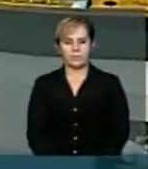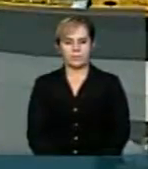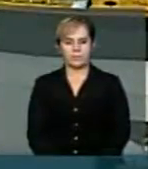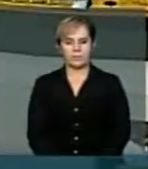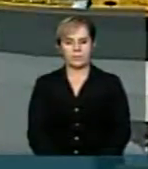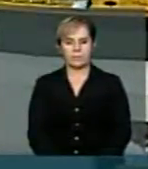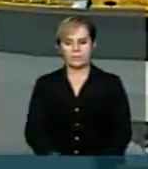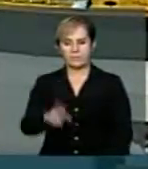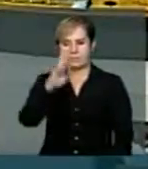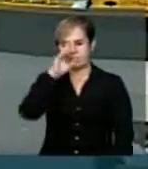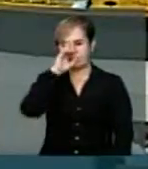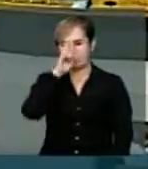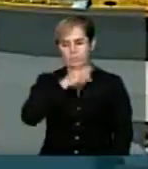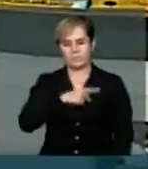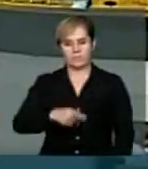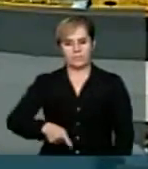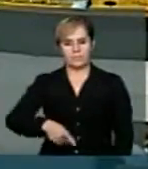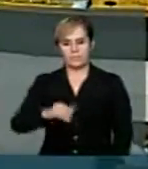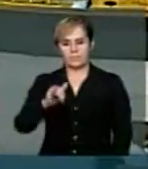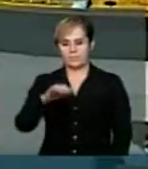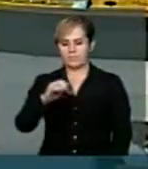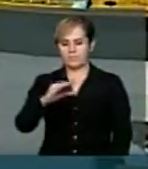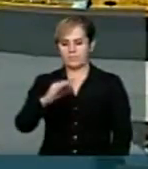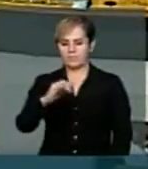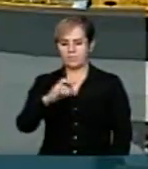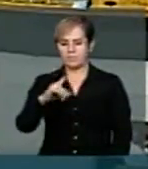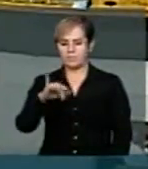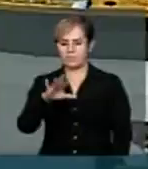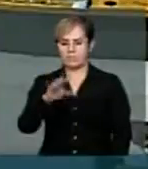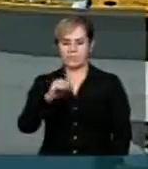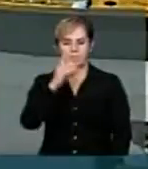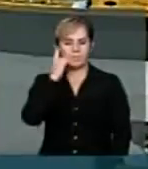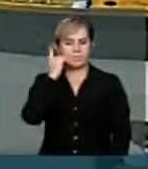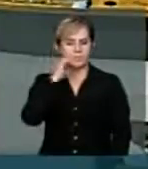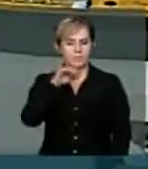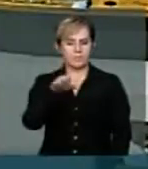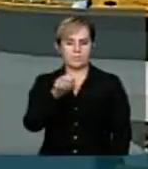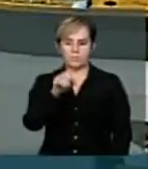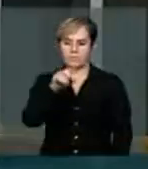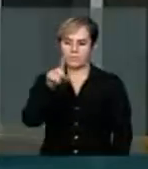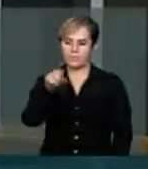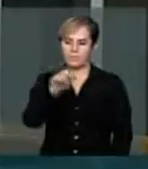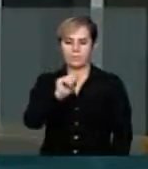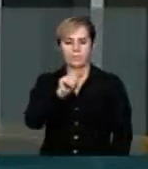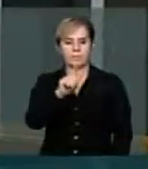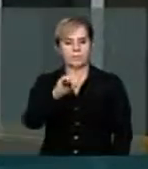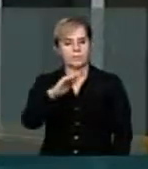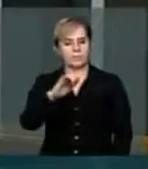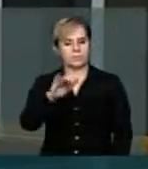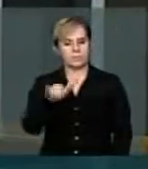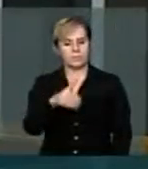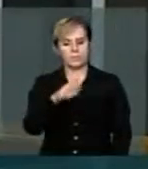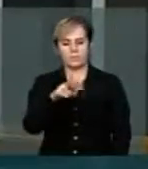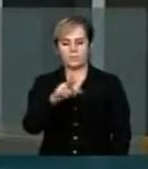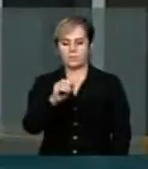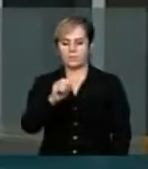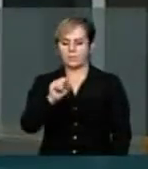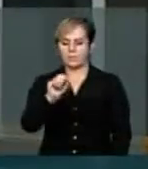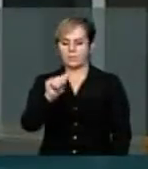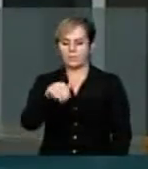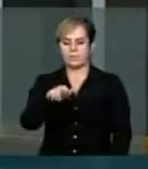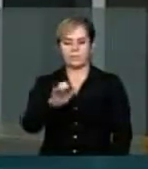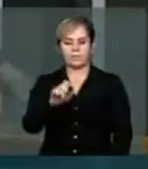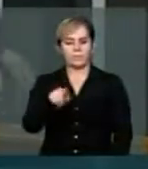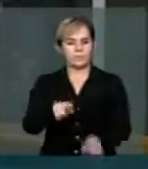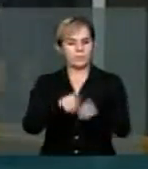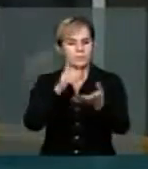Senhor Presidente Inocêncio, deputada Jô, Alice, Rosane e minha querida